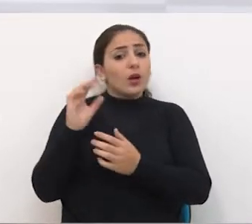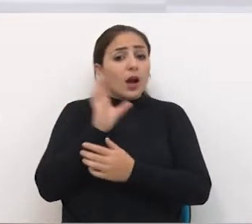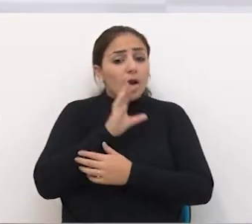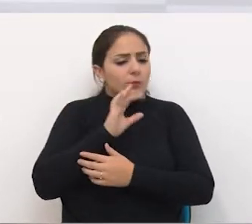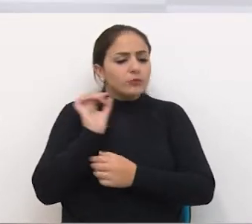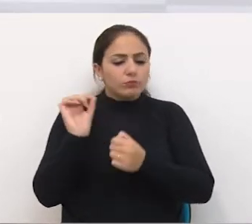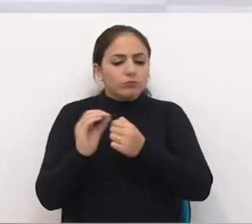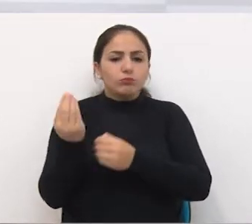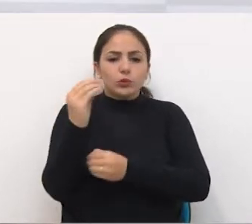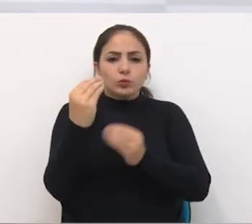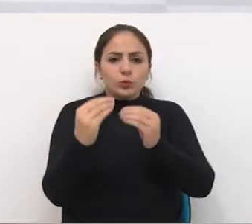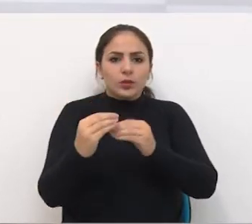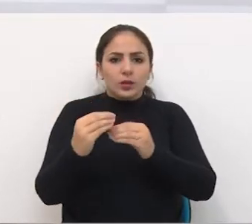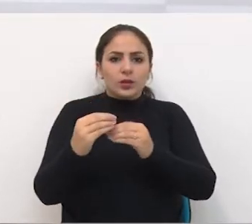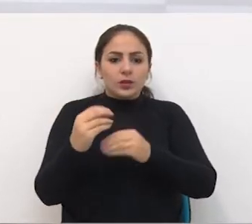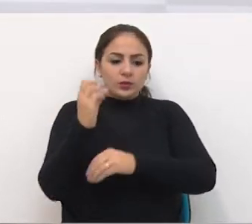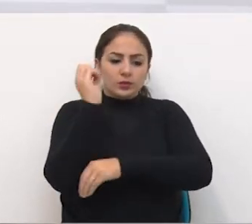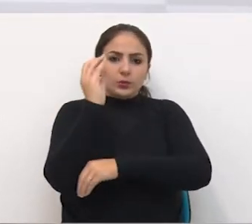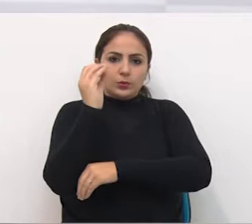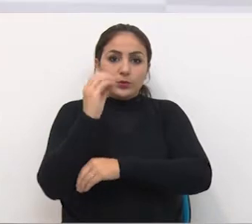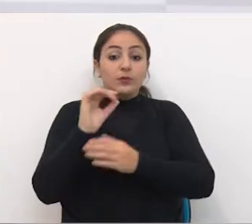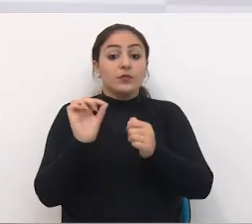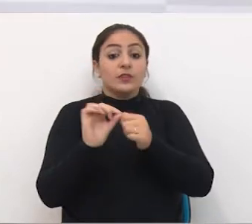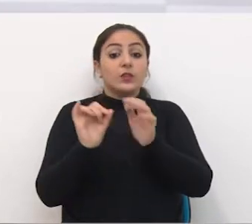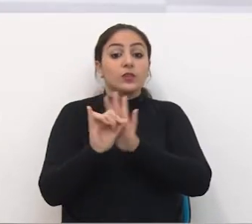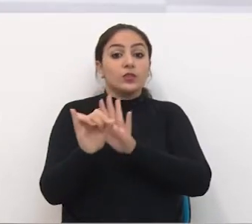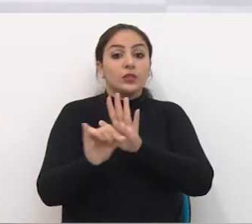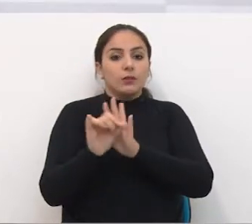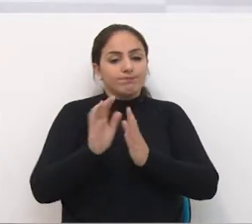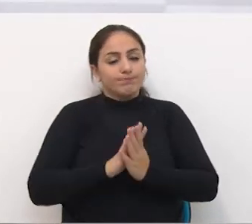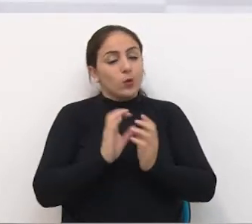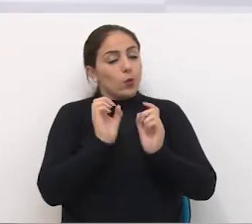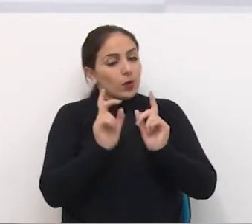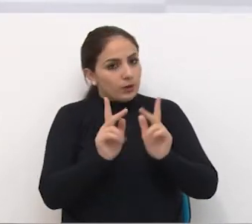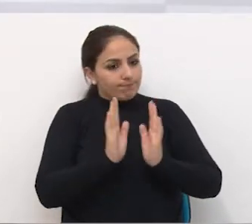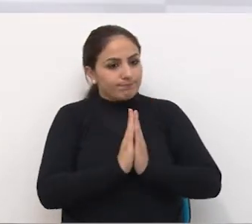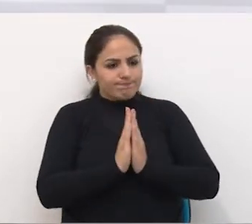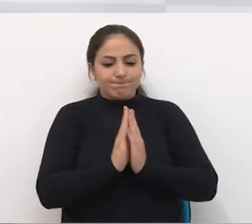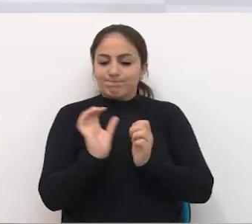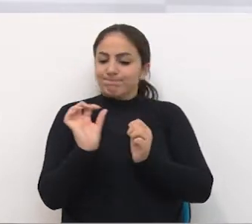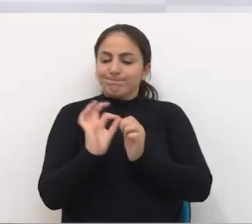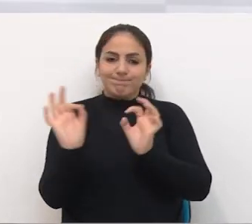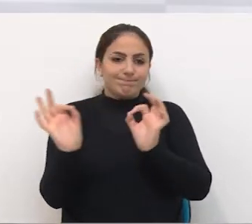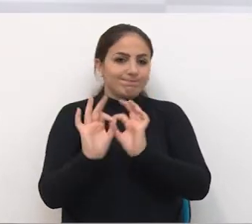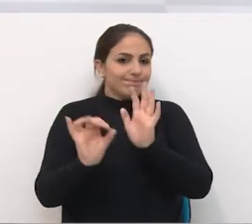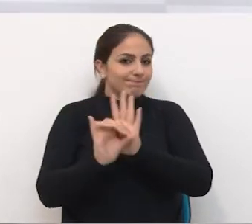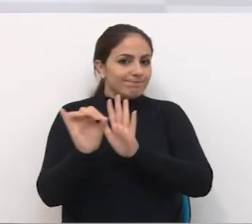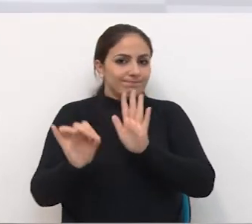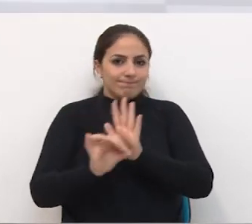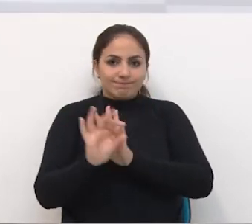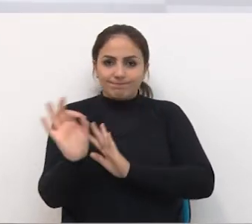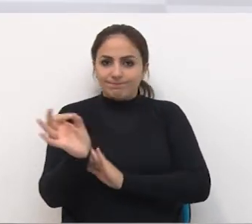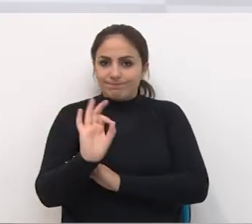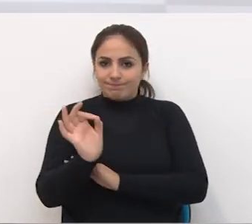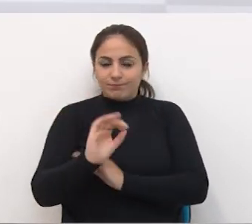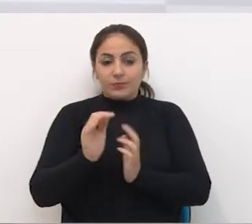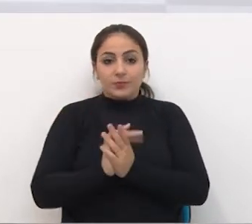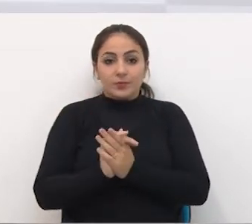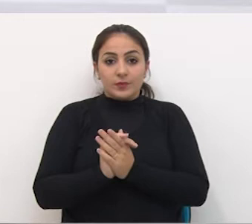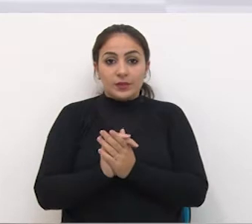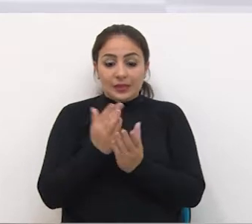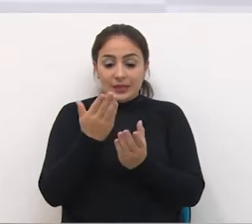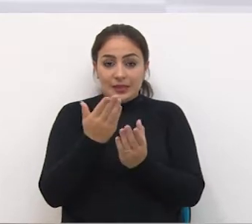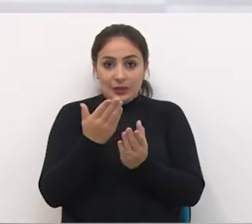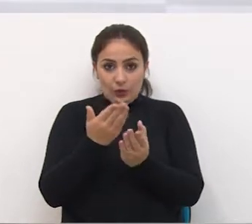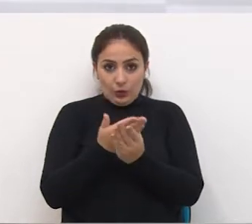E que as lombadas eletrônica Estariam sendo licitadas Bem Não foi feita a licitação E o